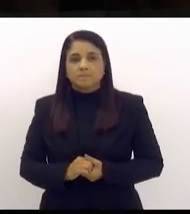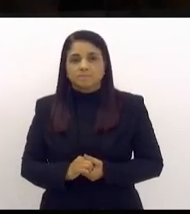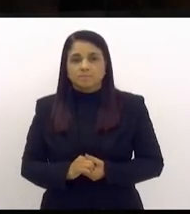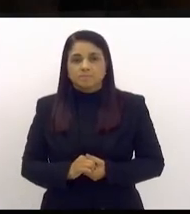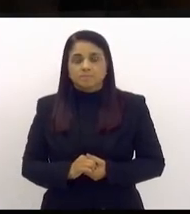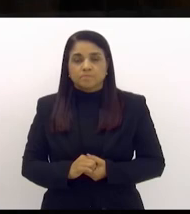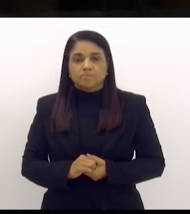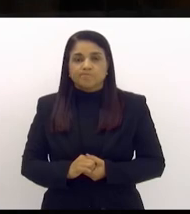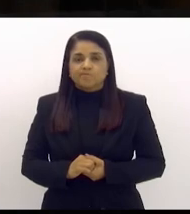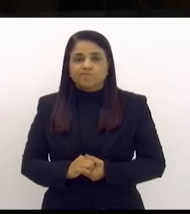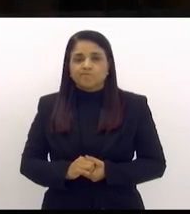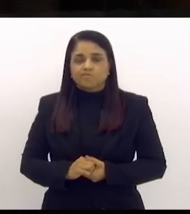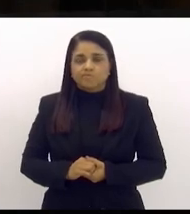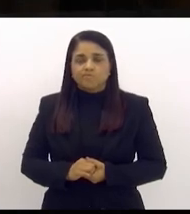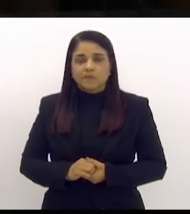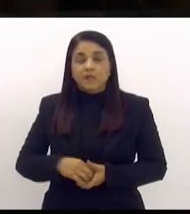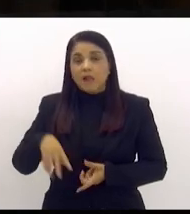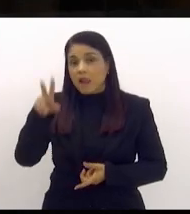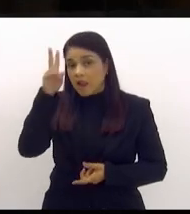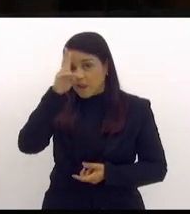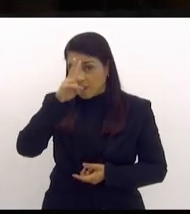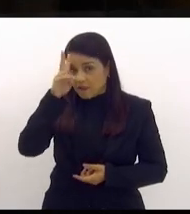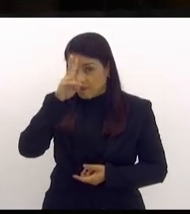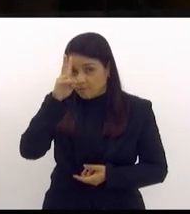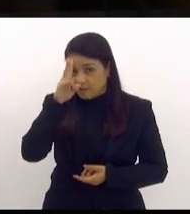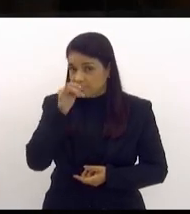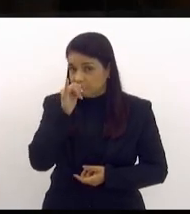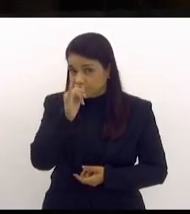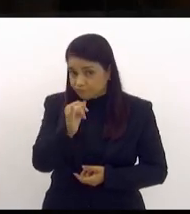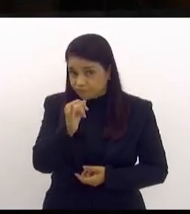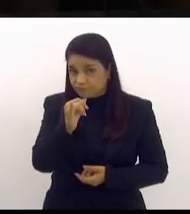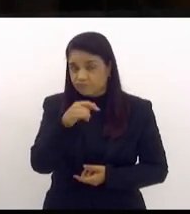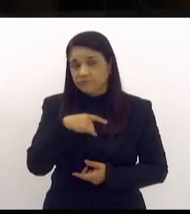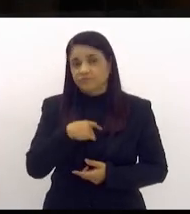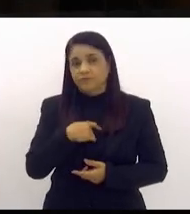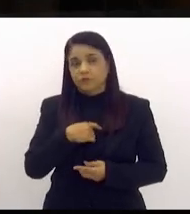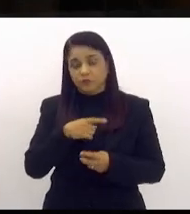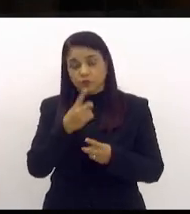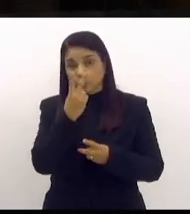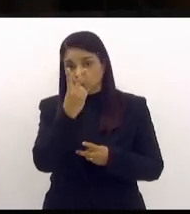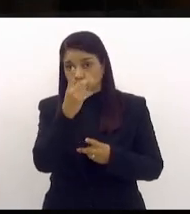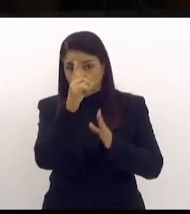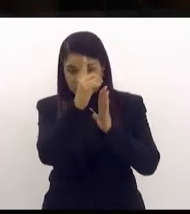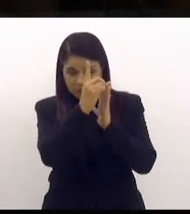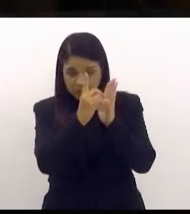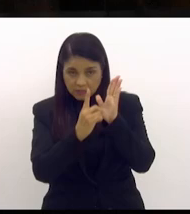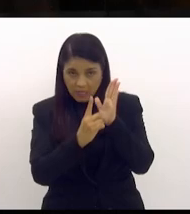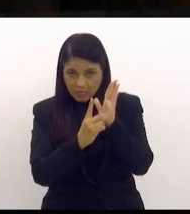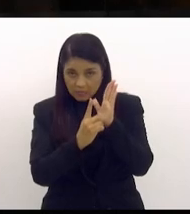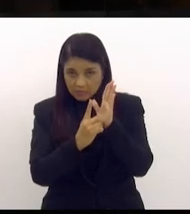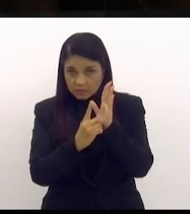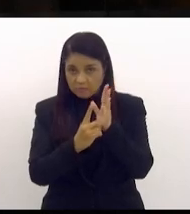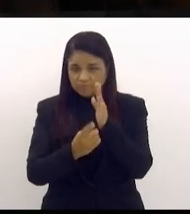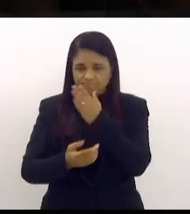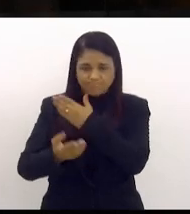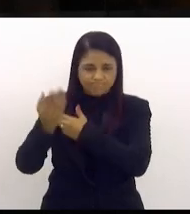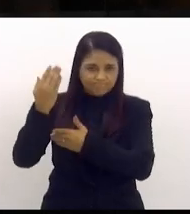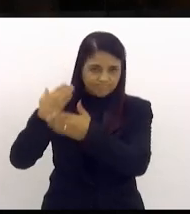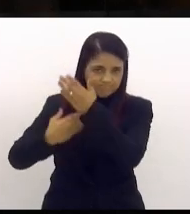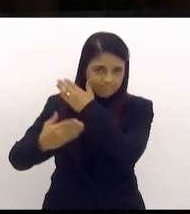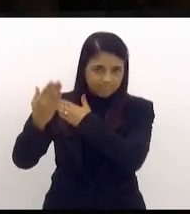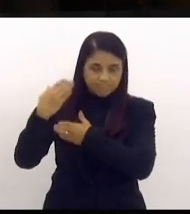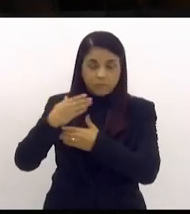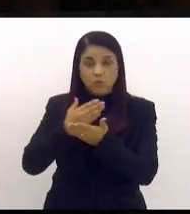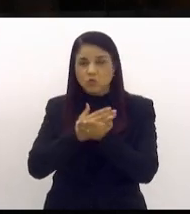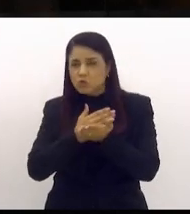me lembrar de duas décadas e meia atrás, quando